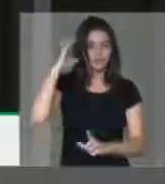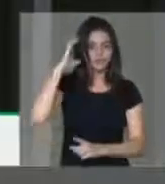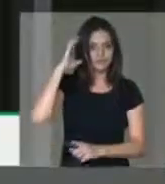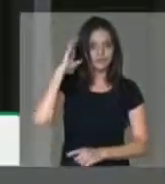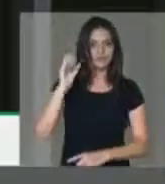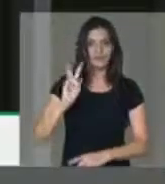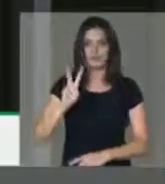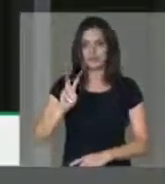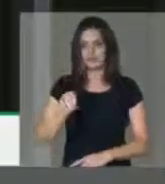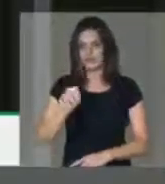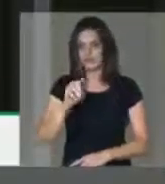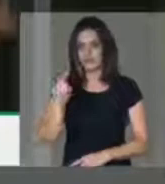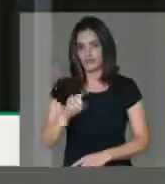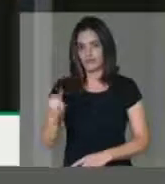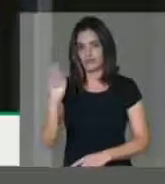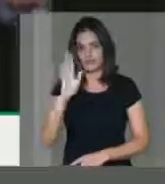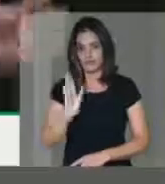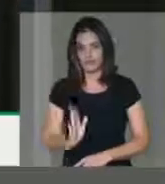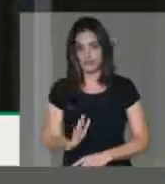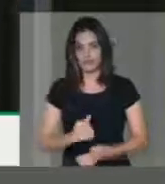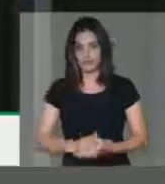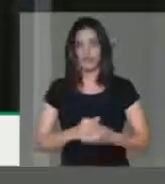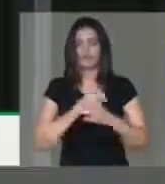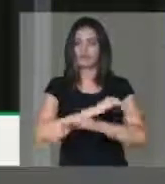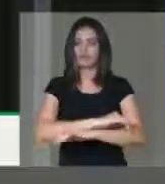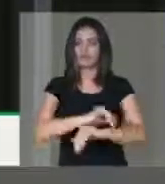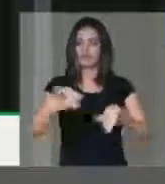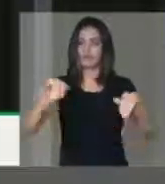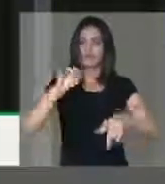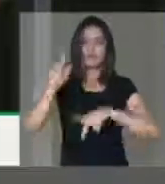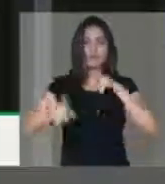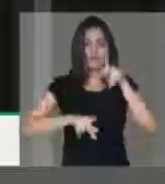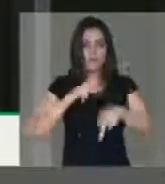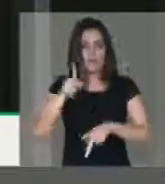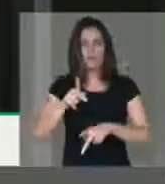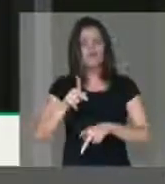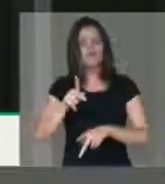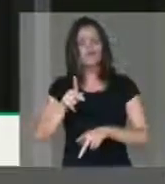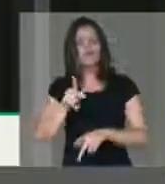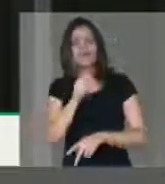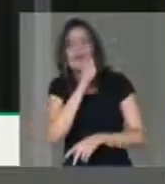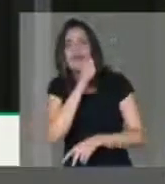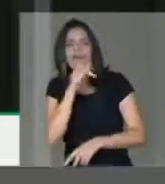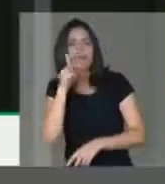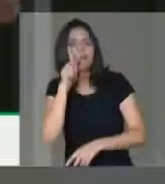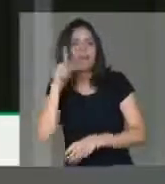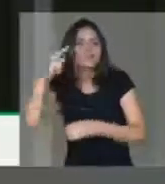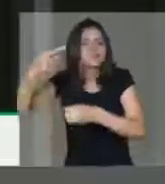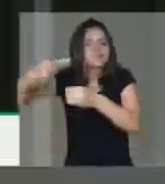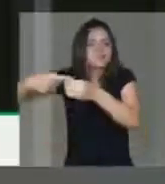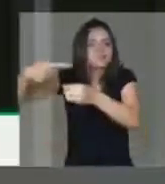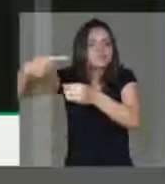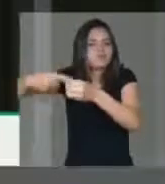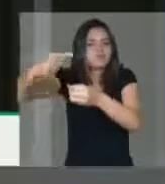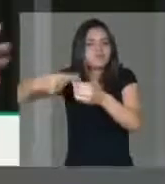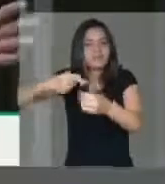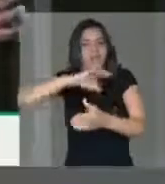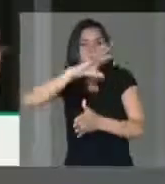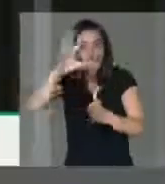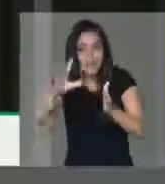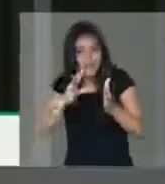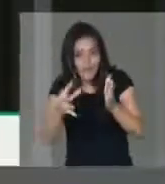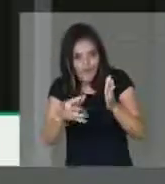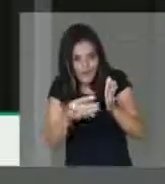especialmente na Voz do Brasil, que possa chegar no povo do Amapá, no interior da nossa grande floresta amazônica.